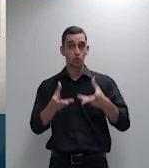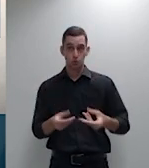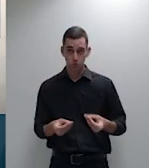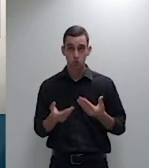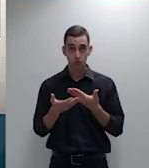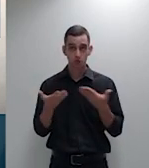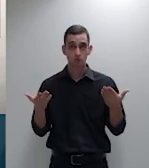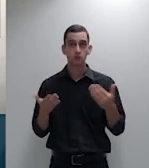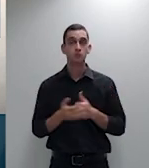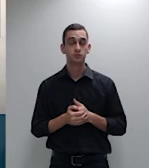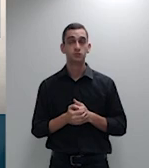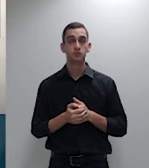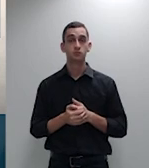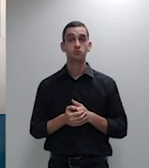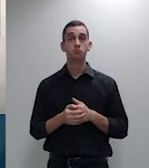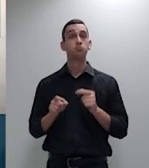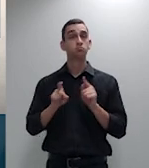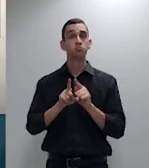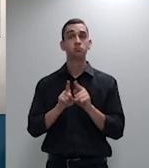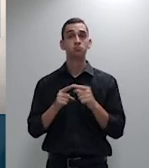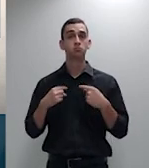cinco minutos sem utilização